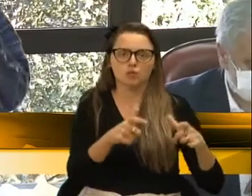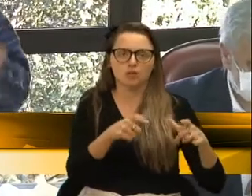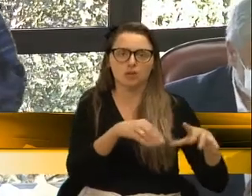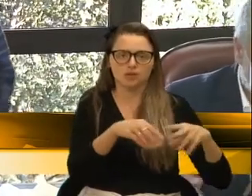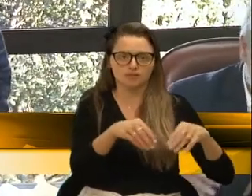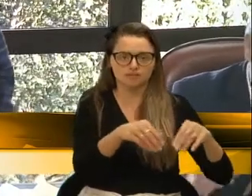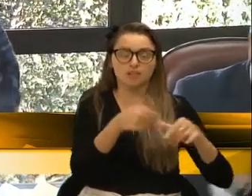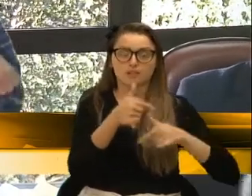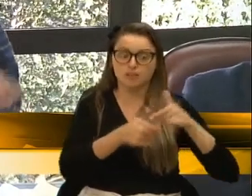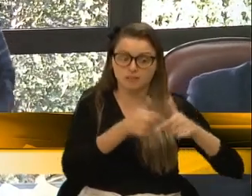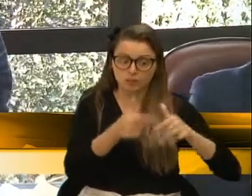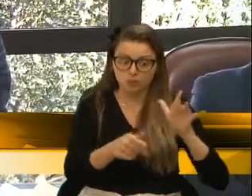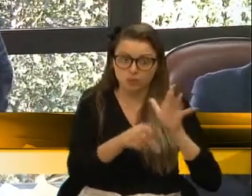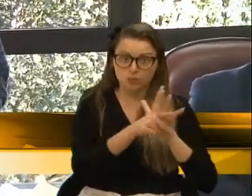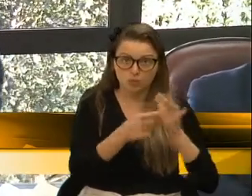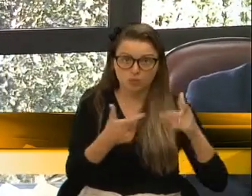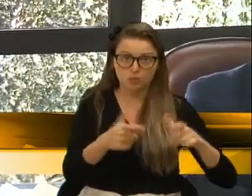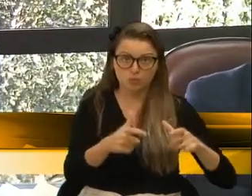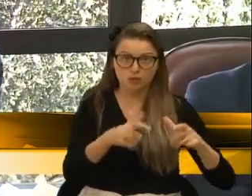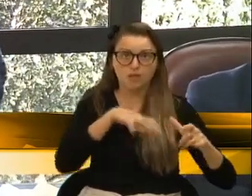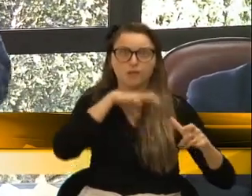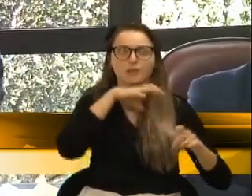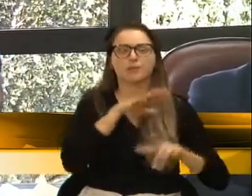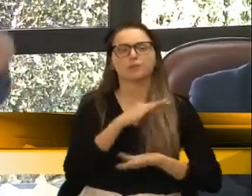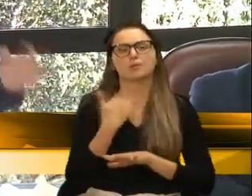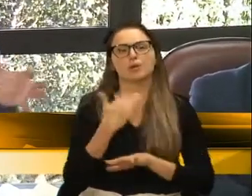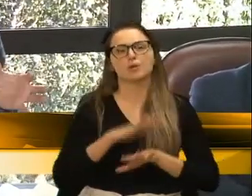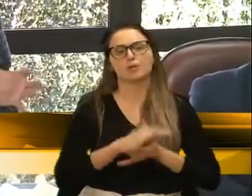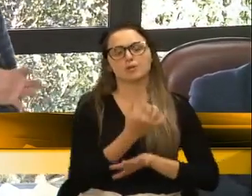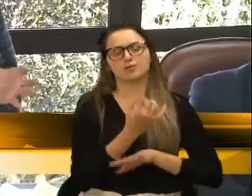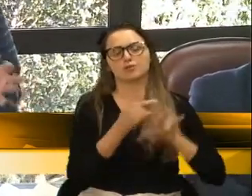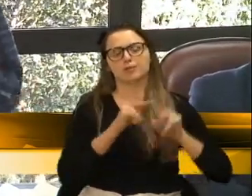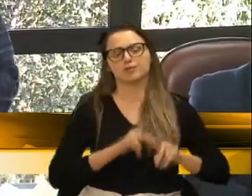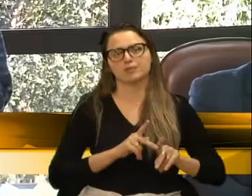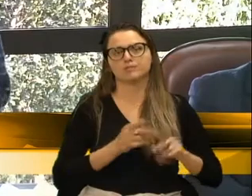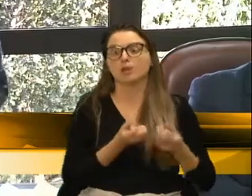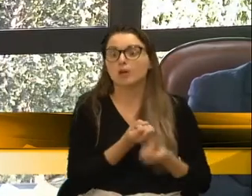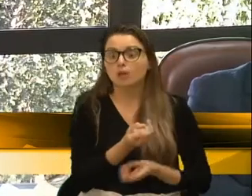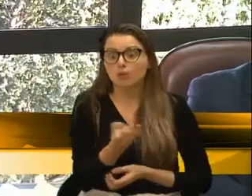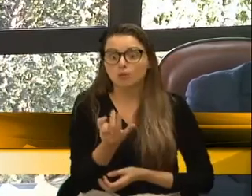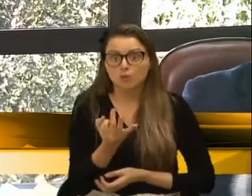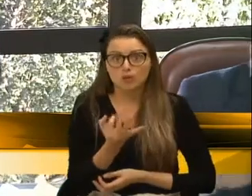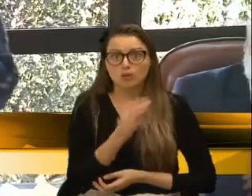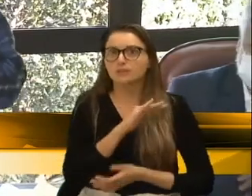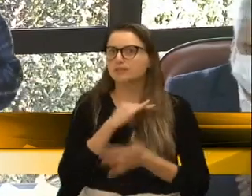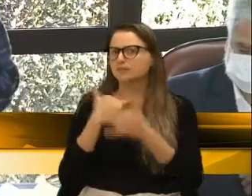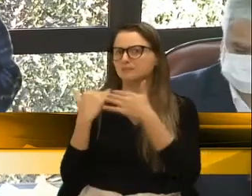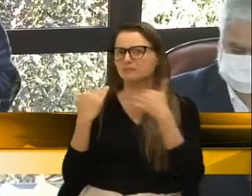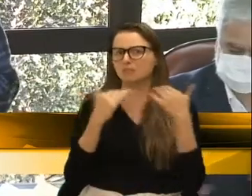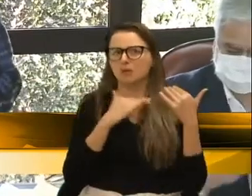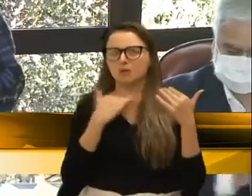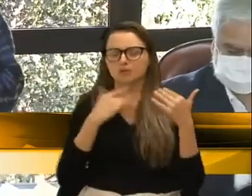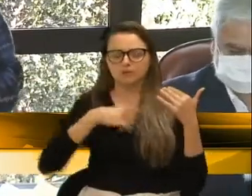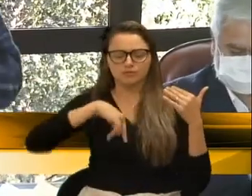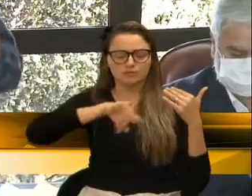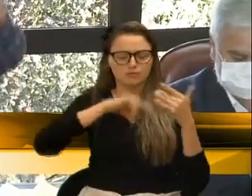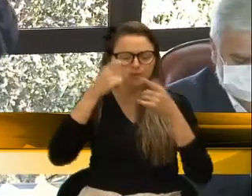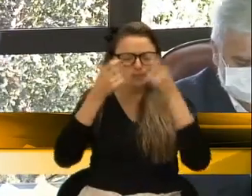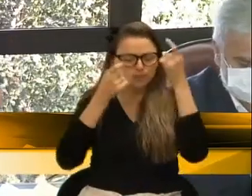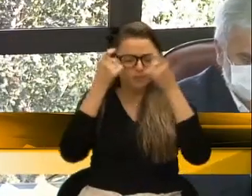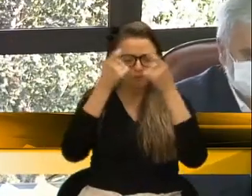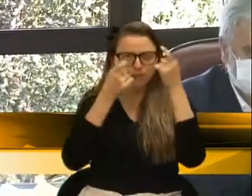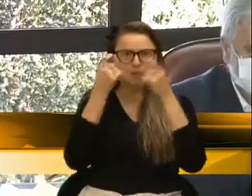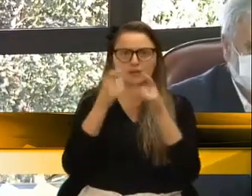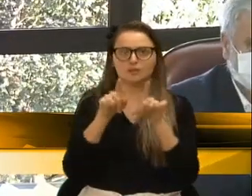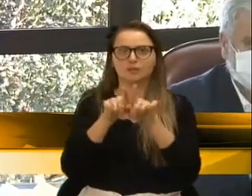propriedade, infelizmente, perdemos mais um. E quantos estão acontecendo de mortes, não sei, a gente fica preocupado também, que